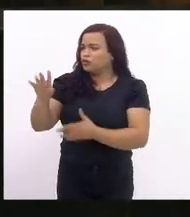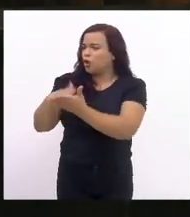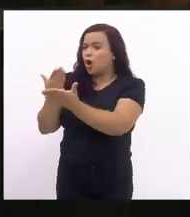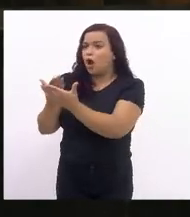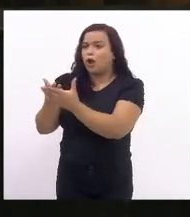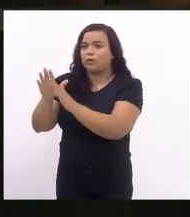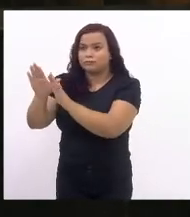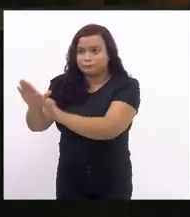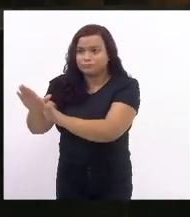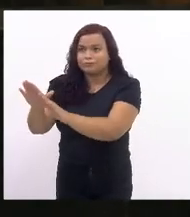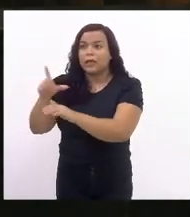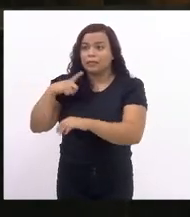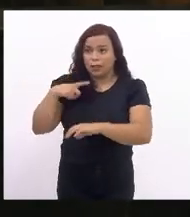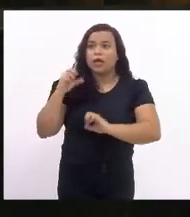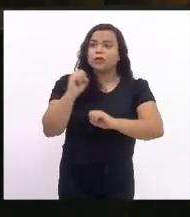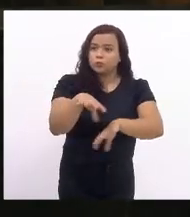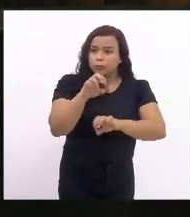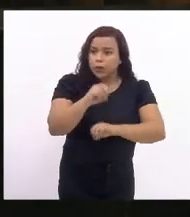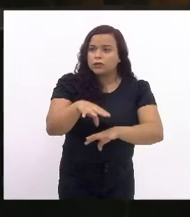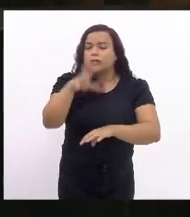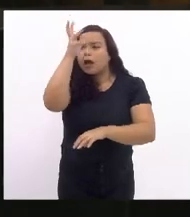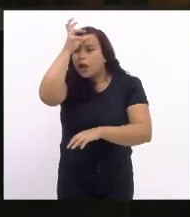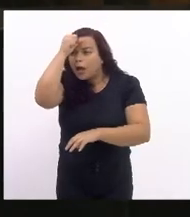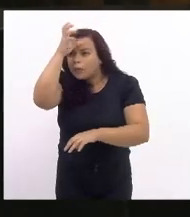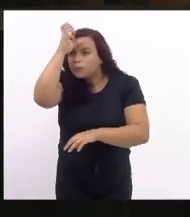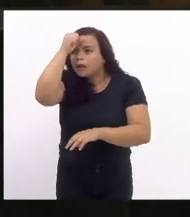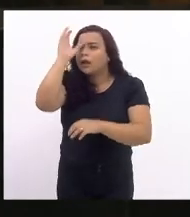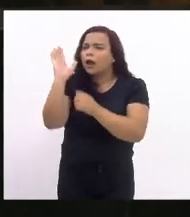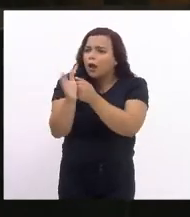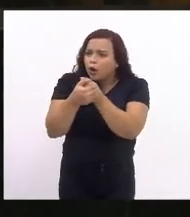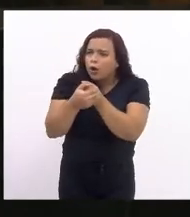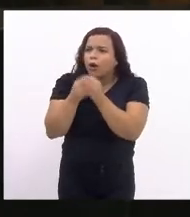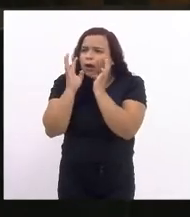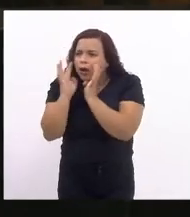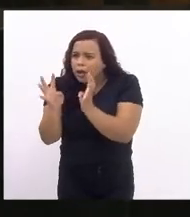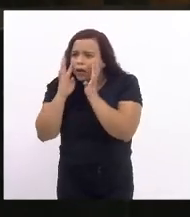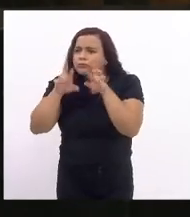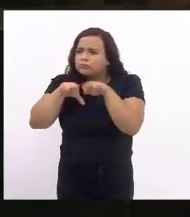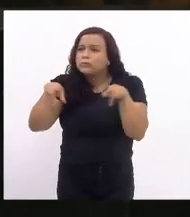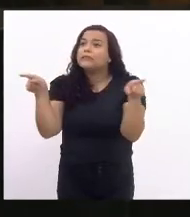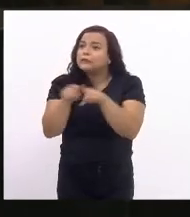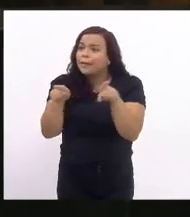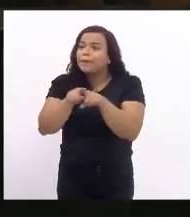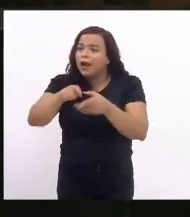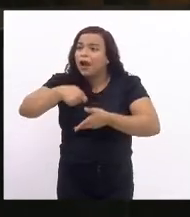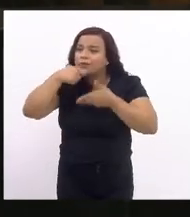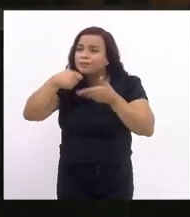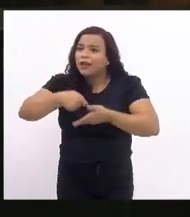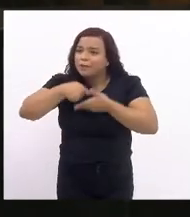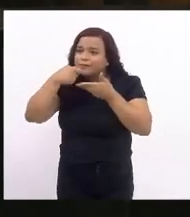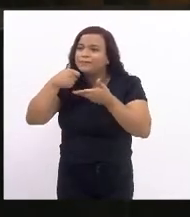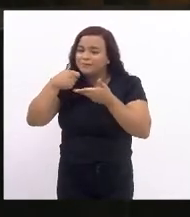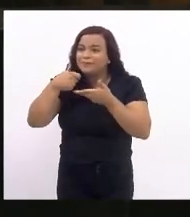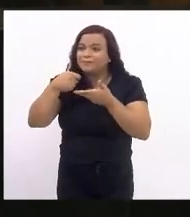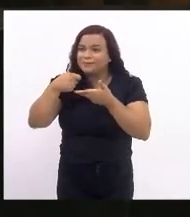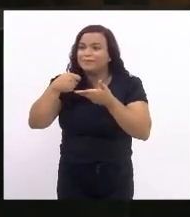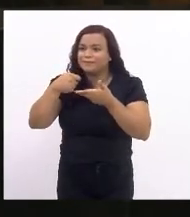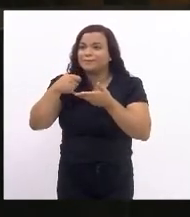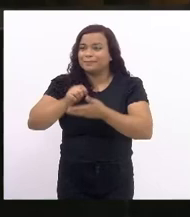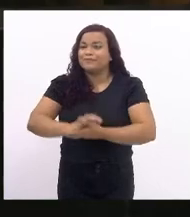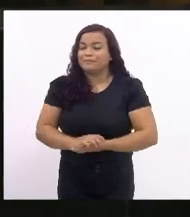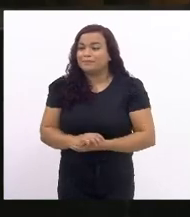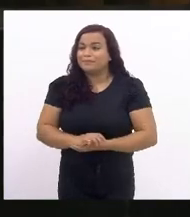que além da educação, do aprendizado, do acolhimento, ela vai estar recebendo também a alimentação do dia.